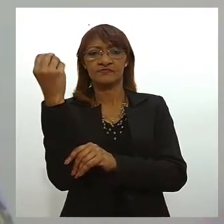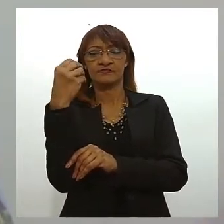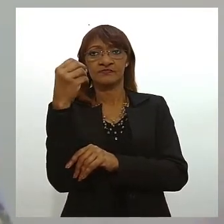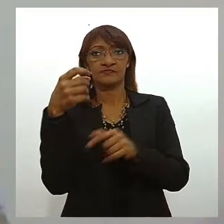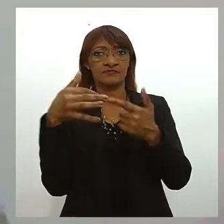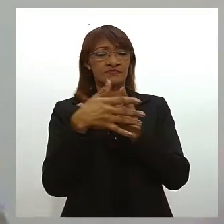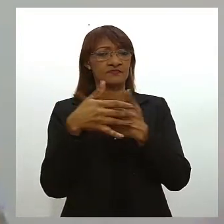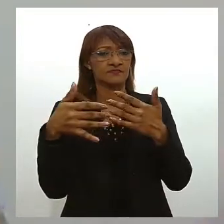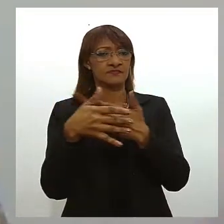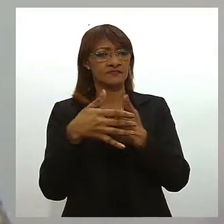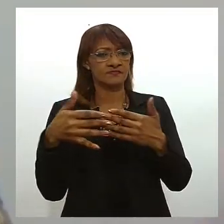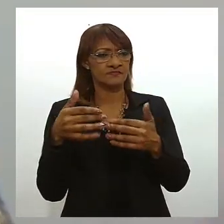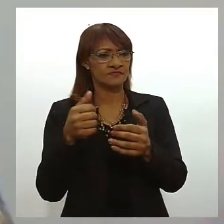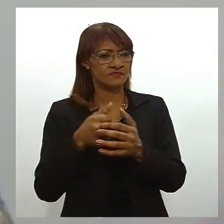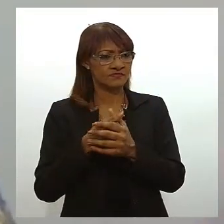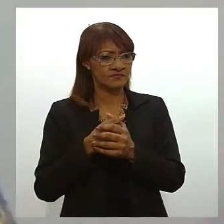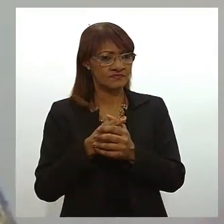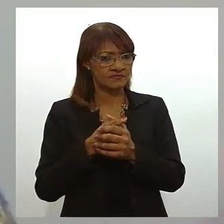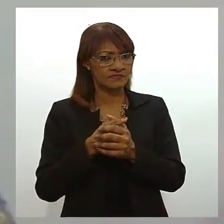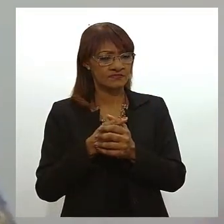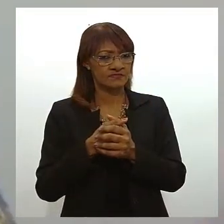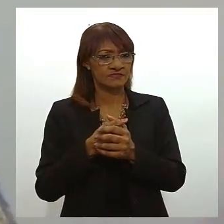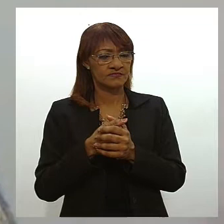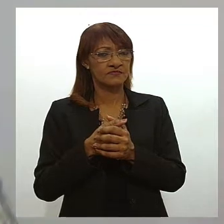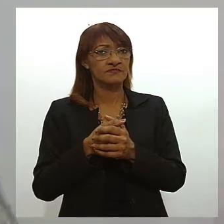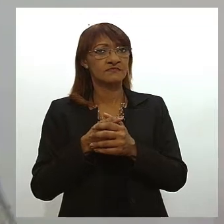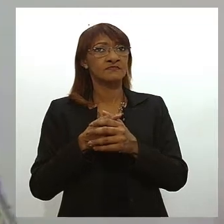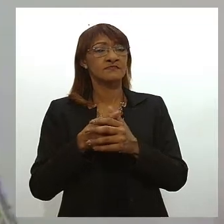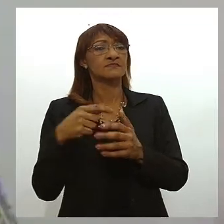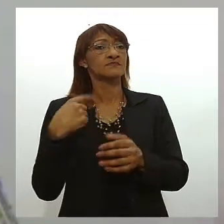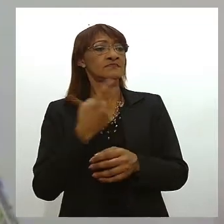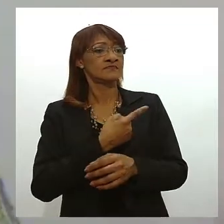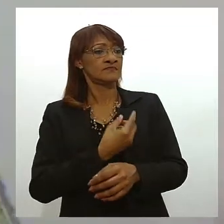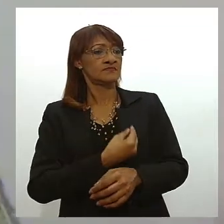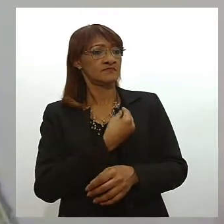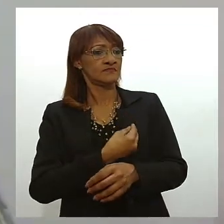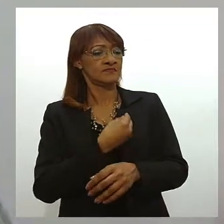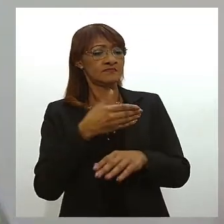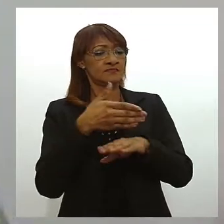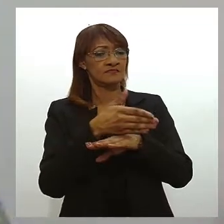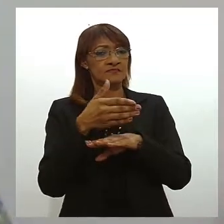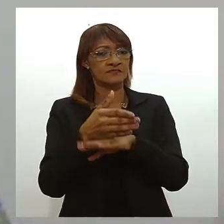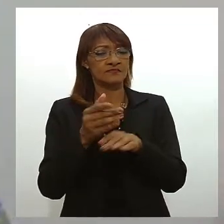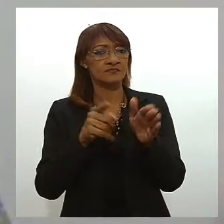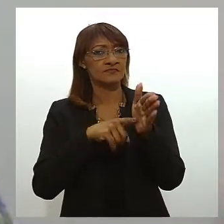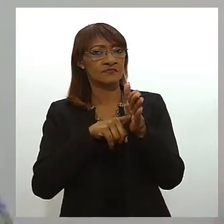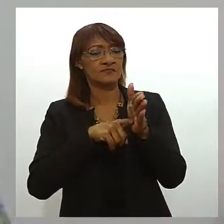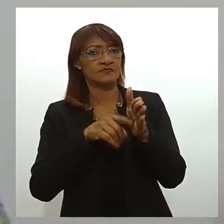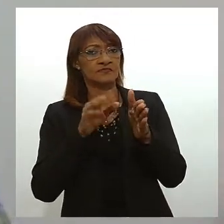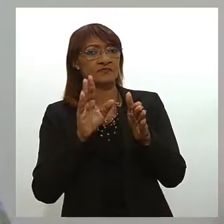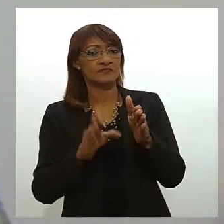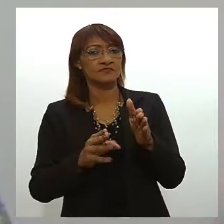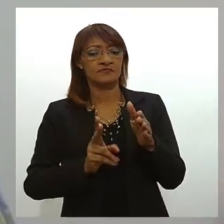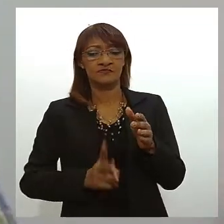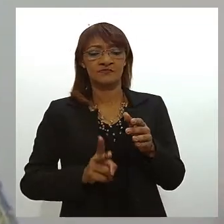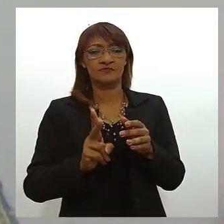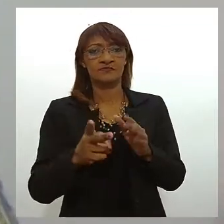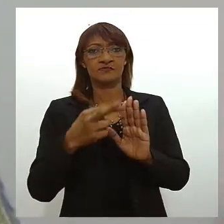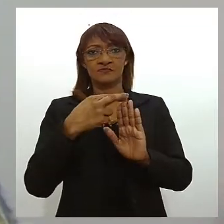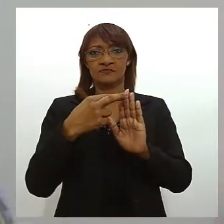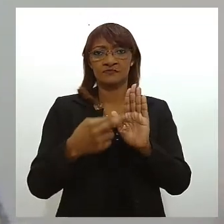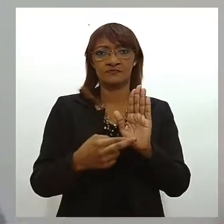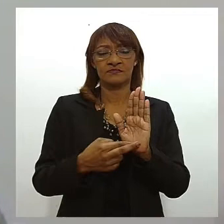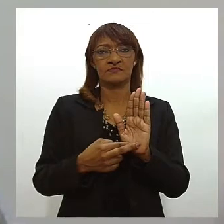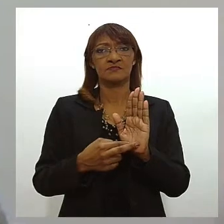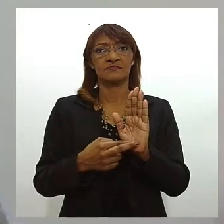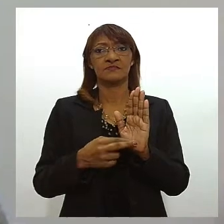segurança do paciente, um hospital acreditado. E daí, então, a gente vai participar de um processo de consultoria em loco, de manutenção das metas de segurança do paciente que a gente já